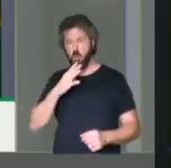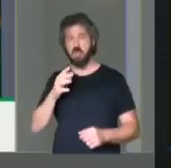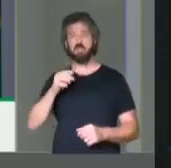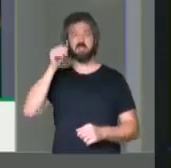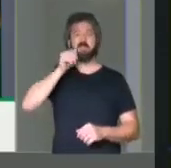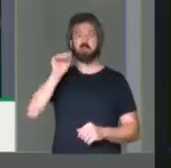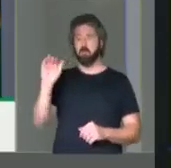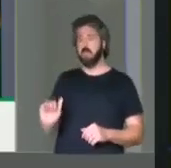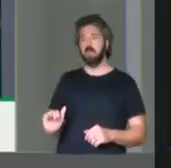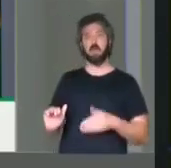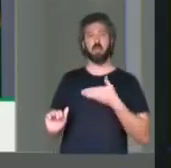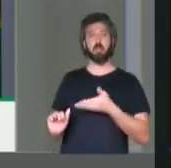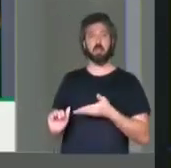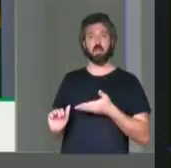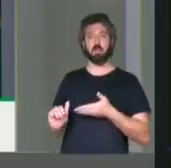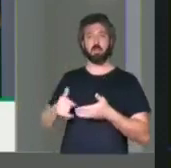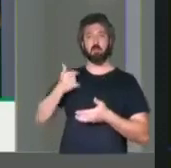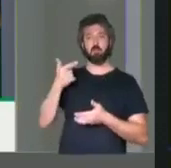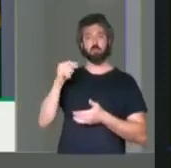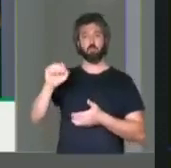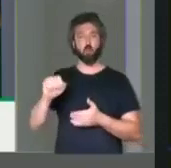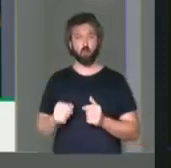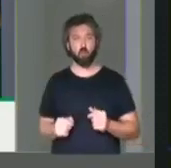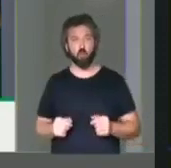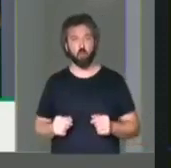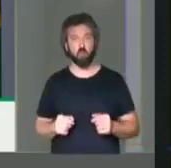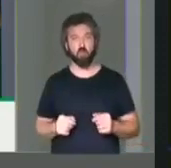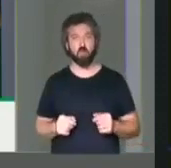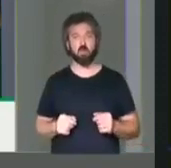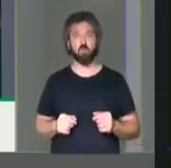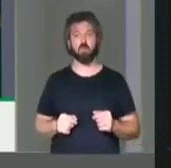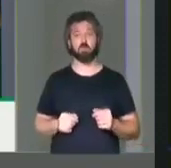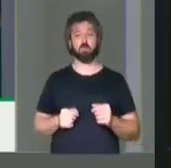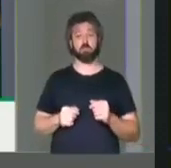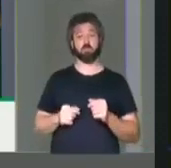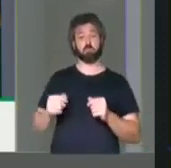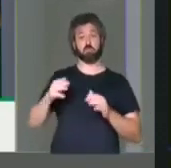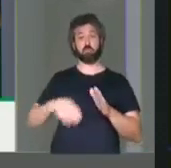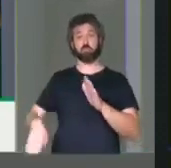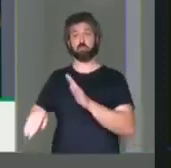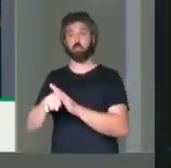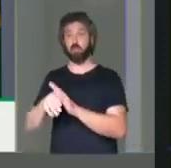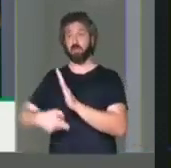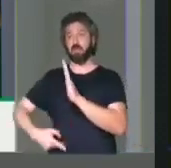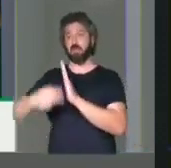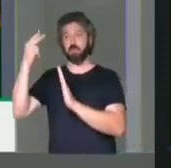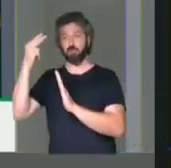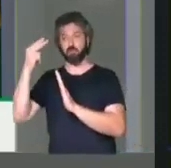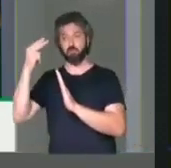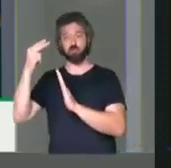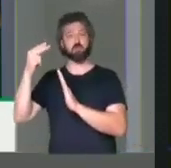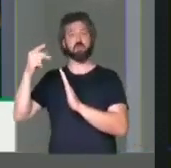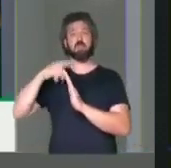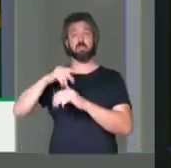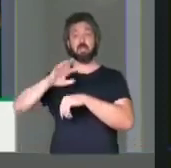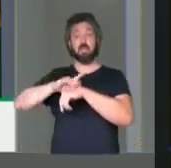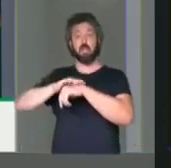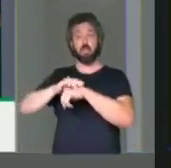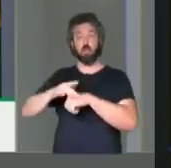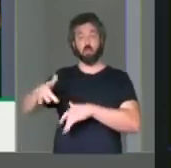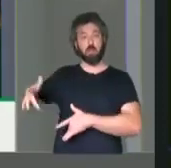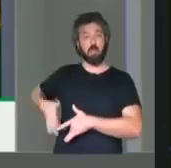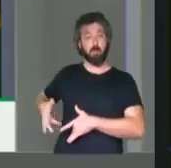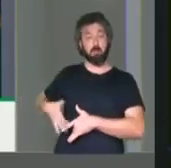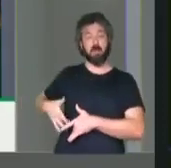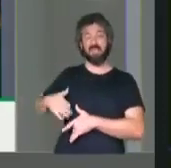uma menina com 28 anos que chegou a uma mesa de cirurgia com uma doença